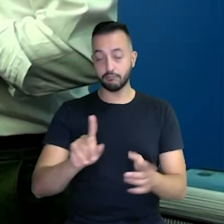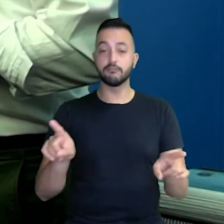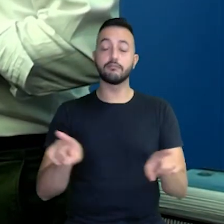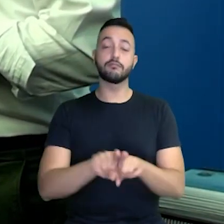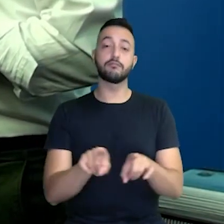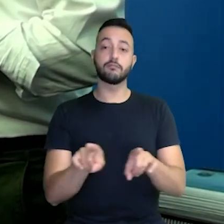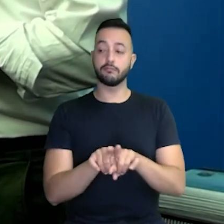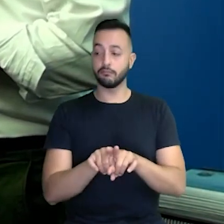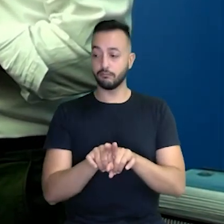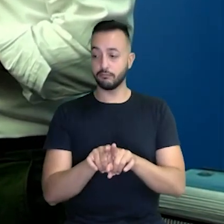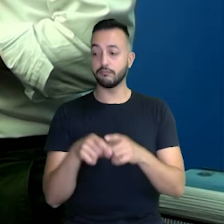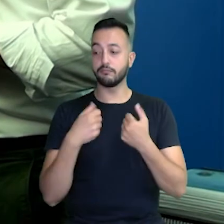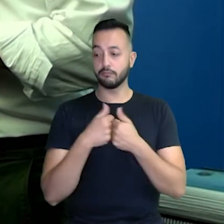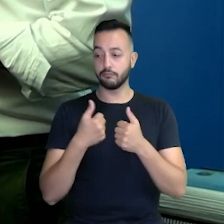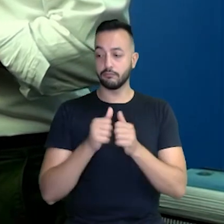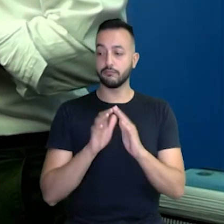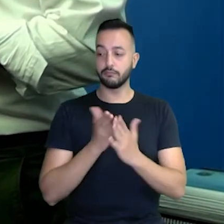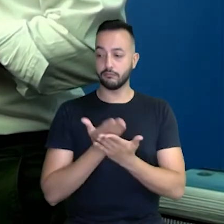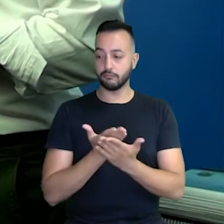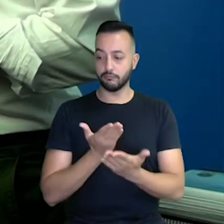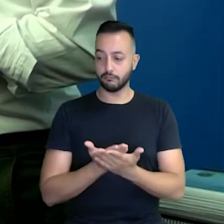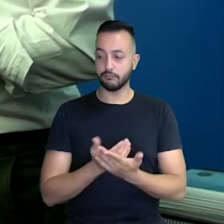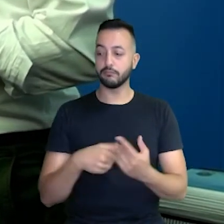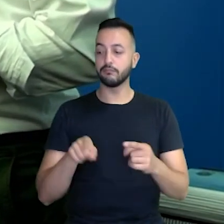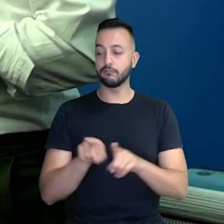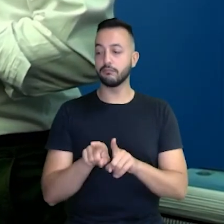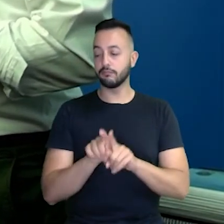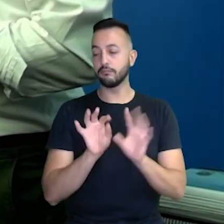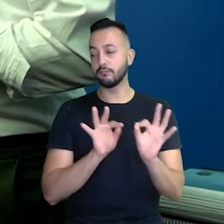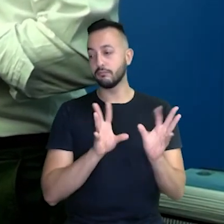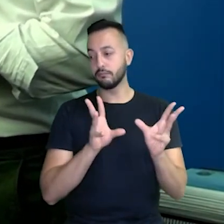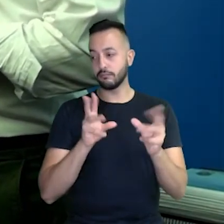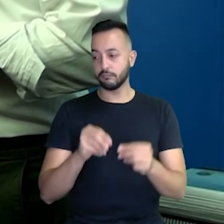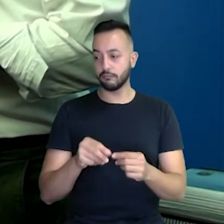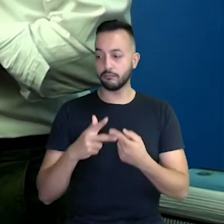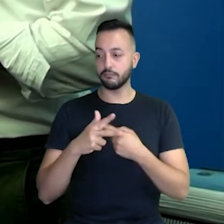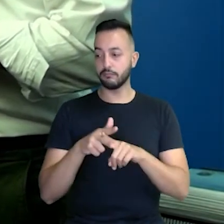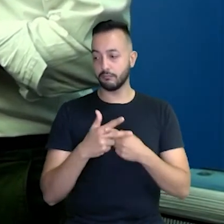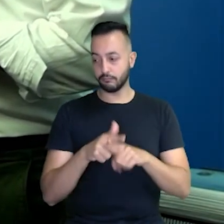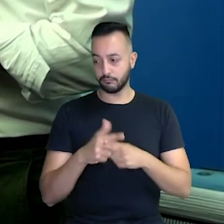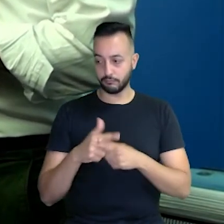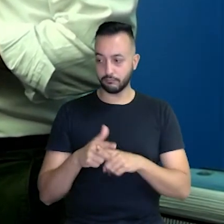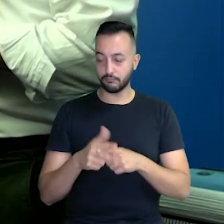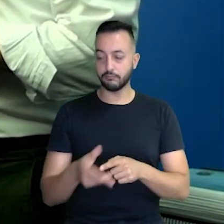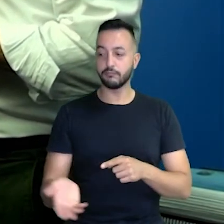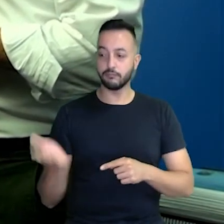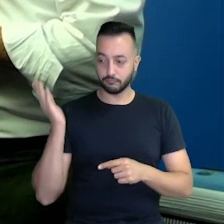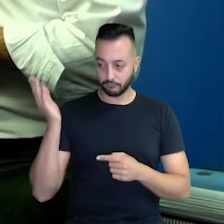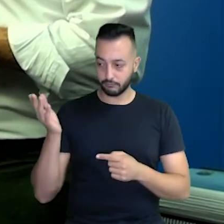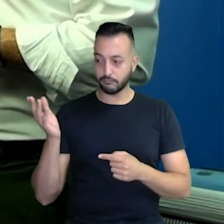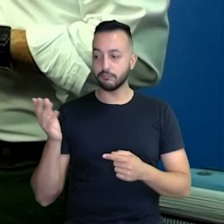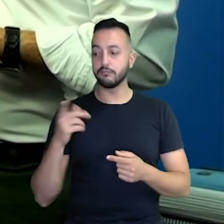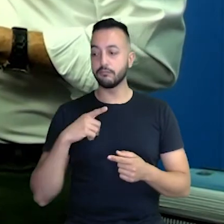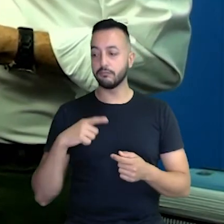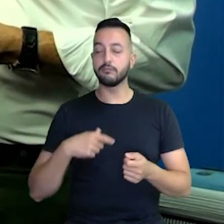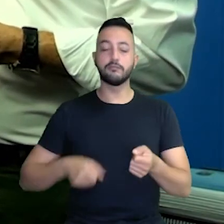ônibus escolar, amarelinho, todos eles passaram por revisão, olha aí, sendo